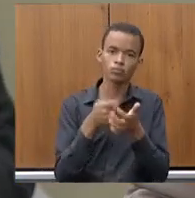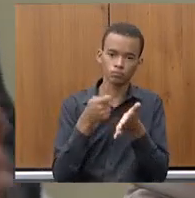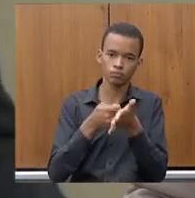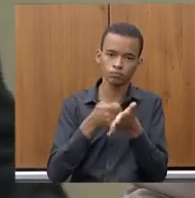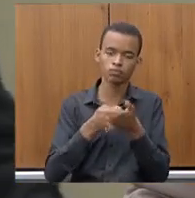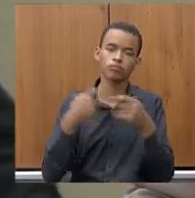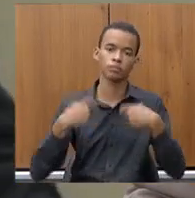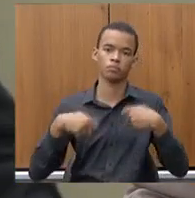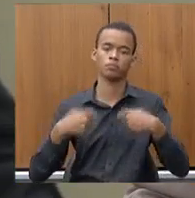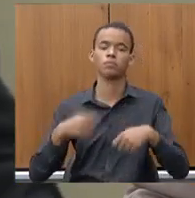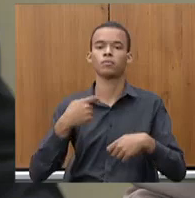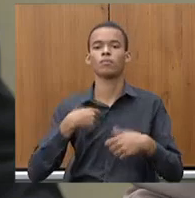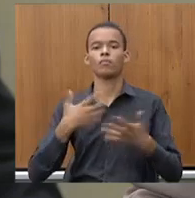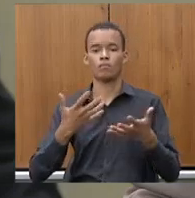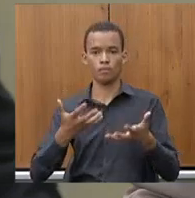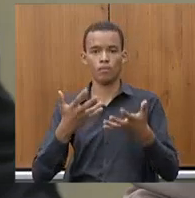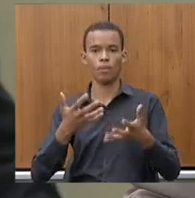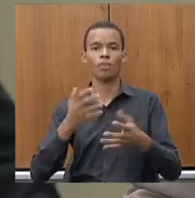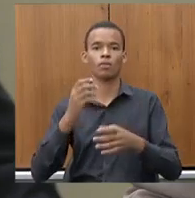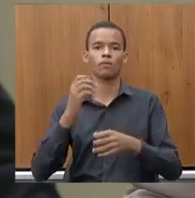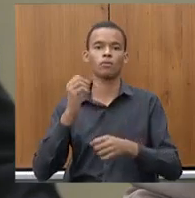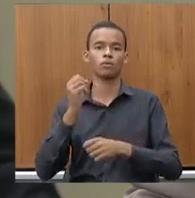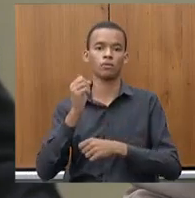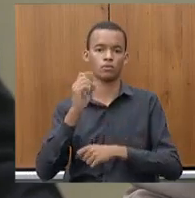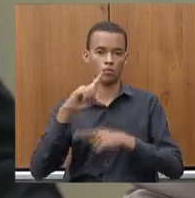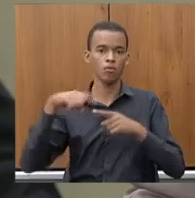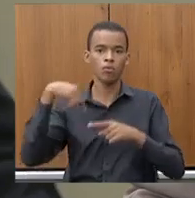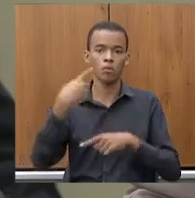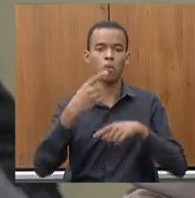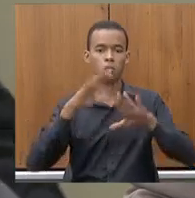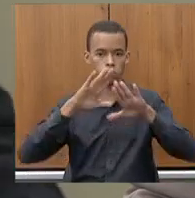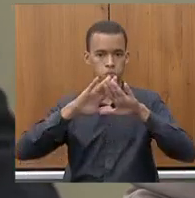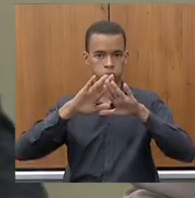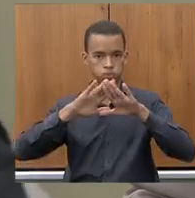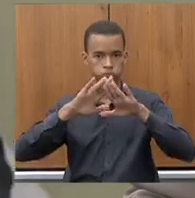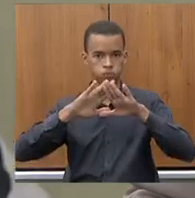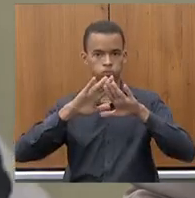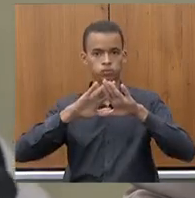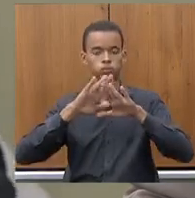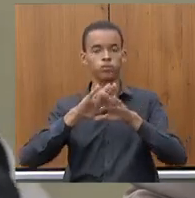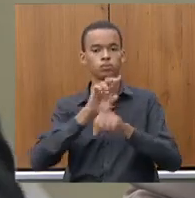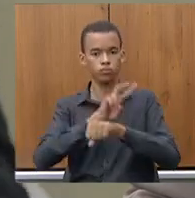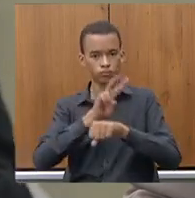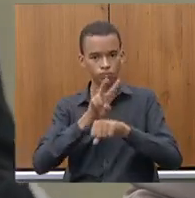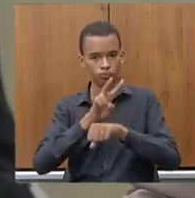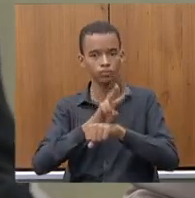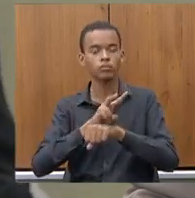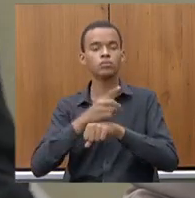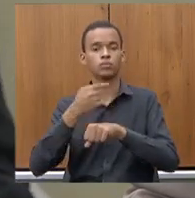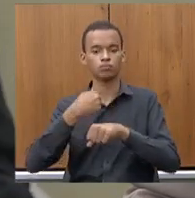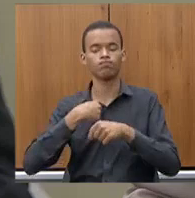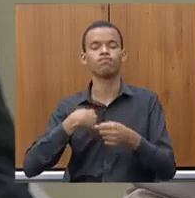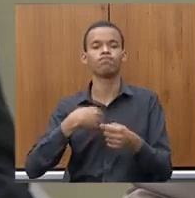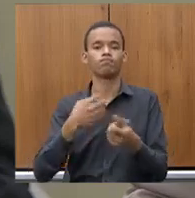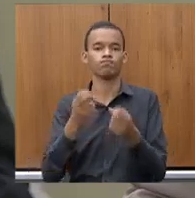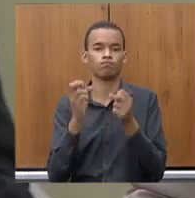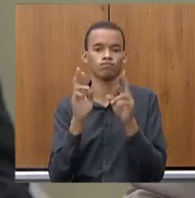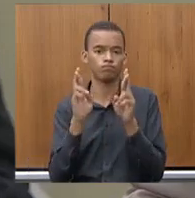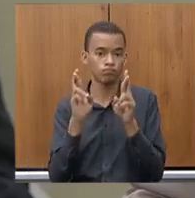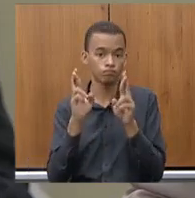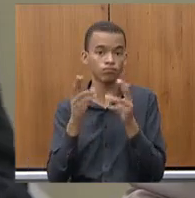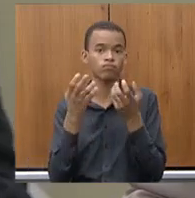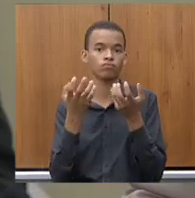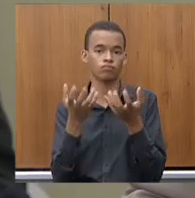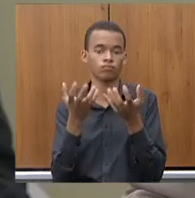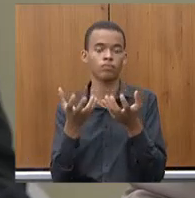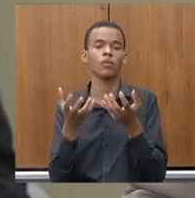próxima Assembleia Fiscaliza a gente possa continuar nesse pico de alta e gastar esses recursos que